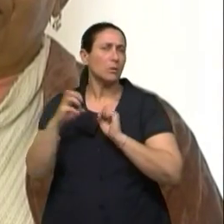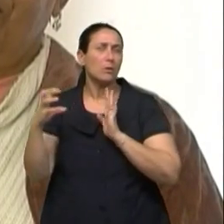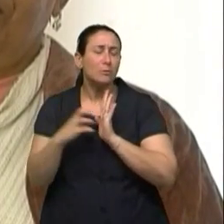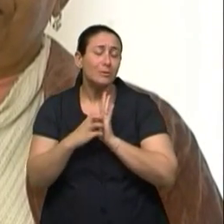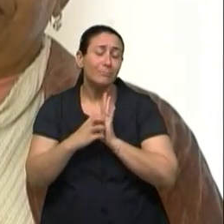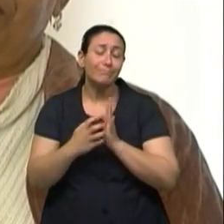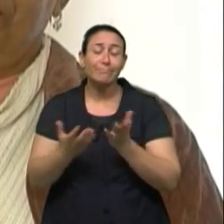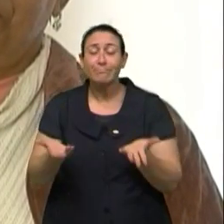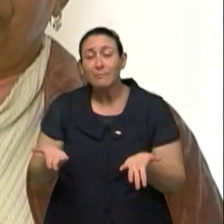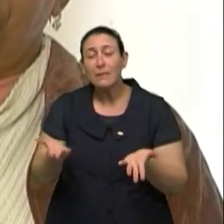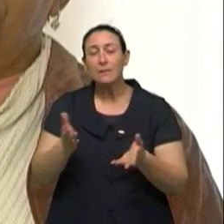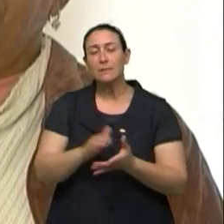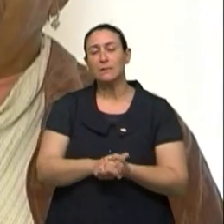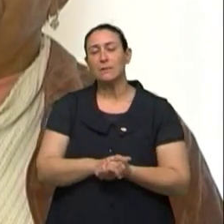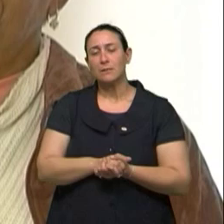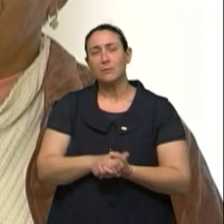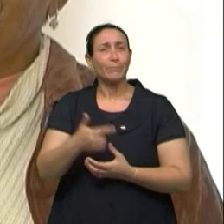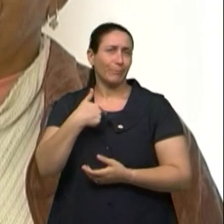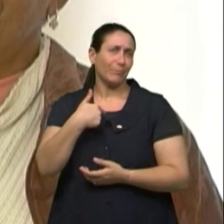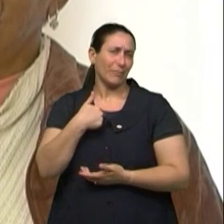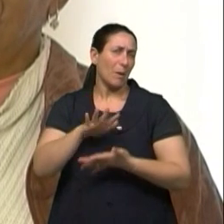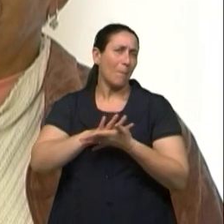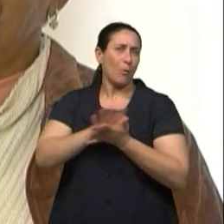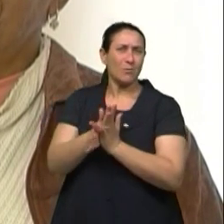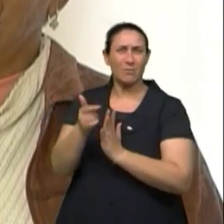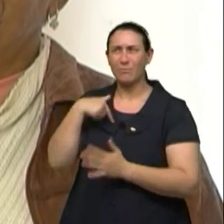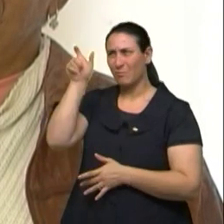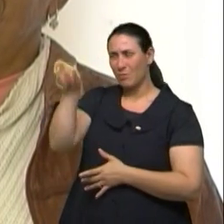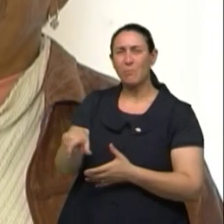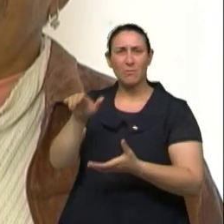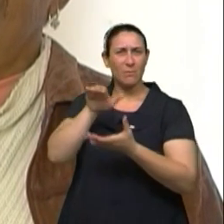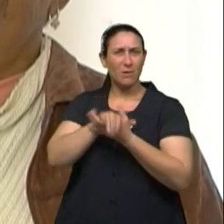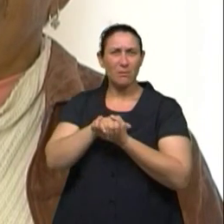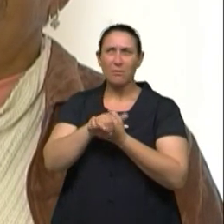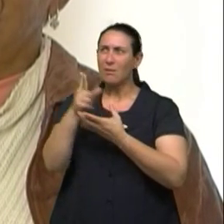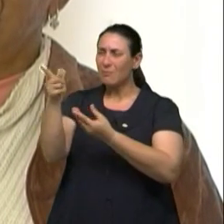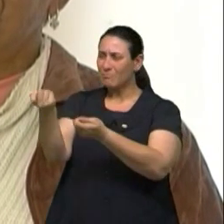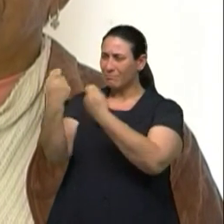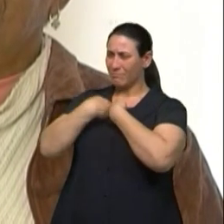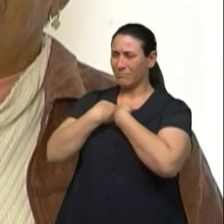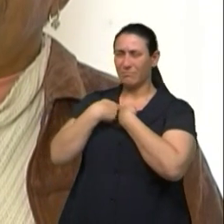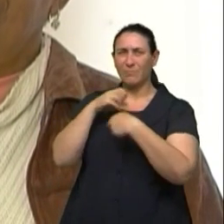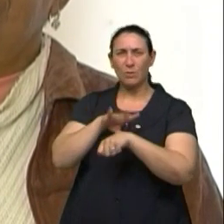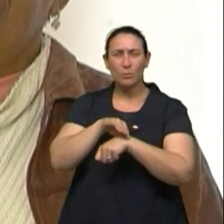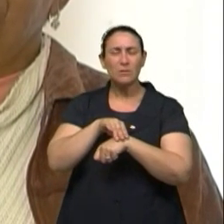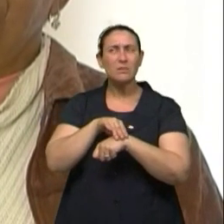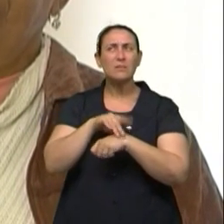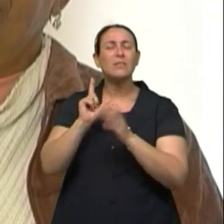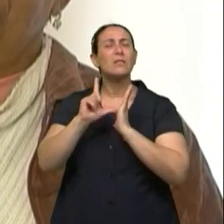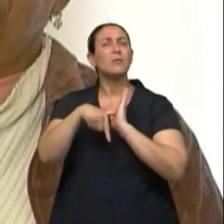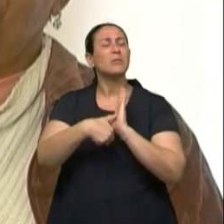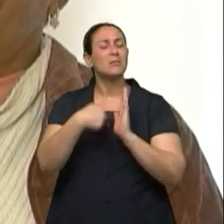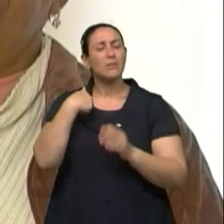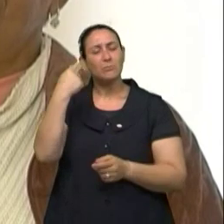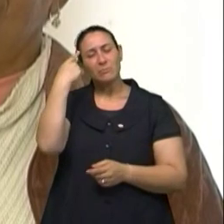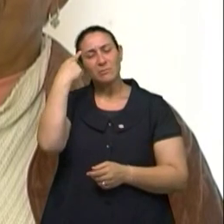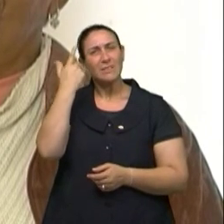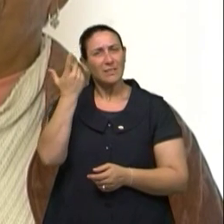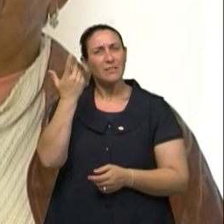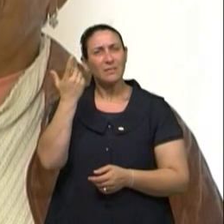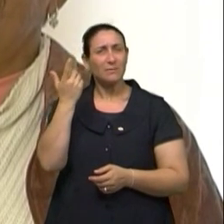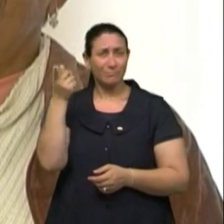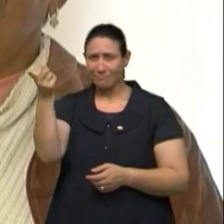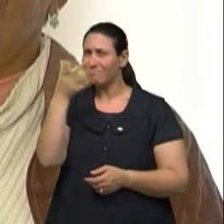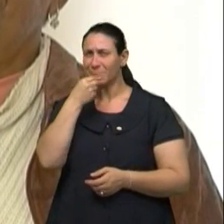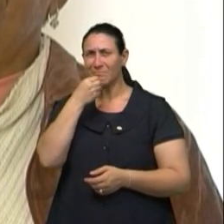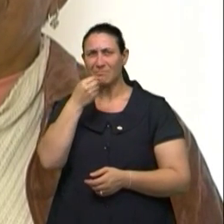preconceito que eu tive do meu próprio marido mesmo, o que me passou HIV, ele tem preconceito